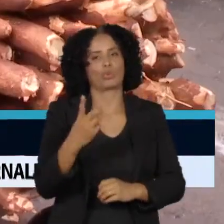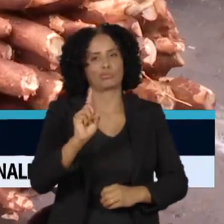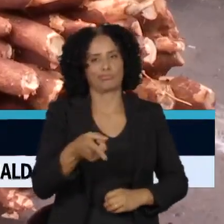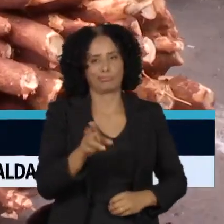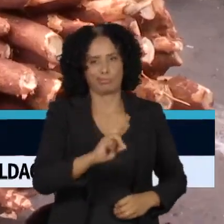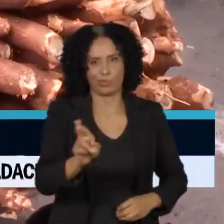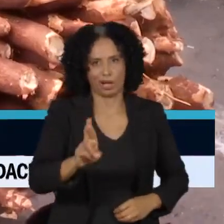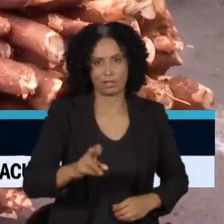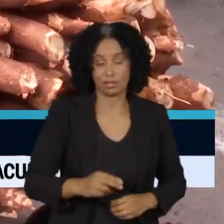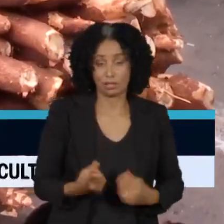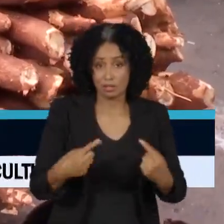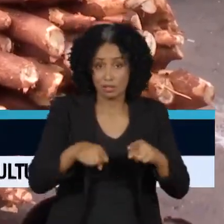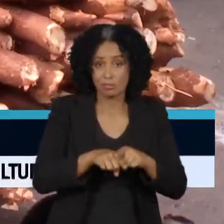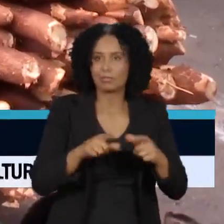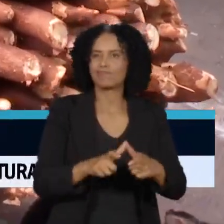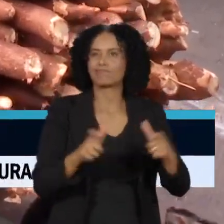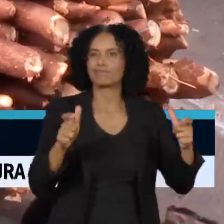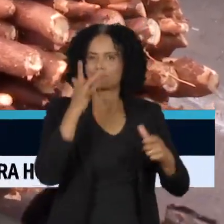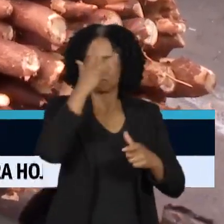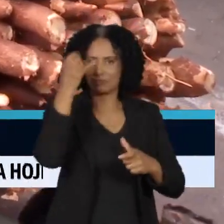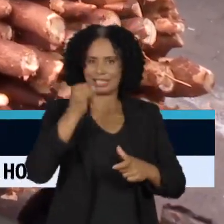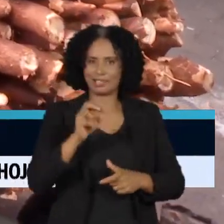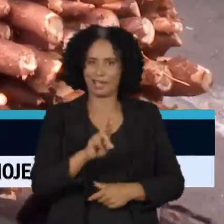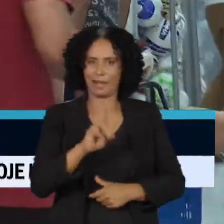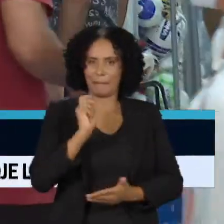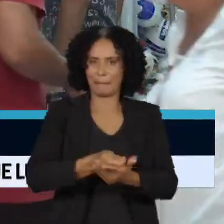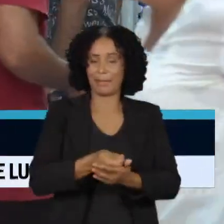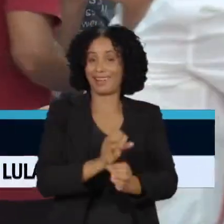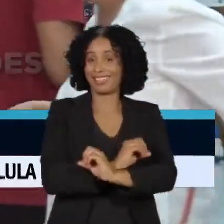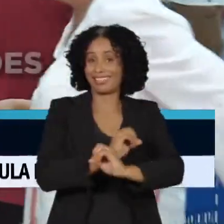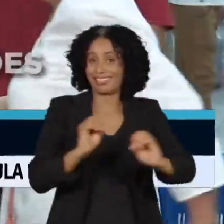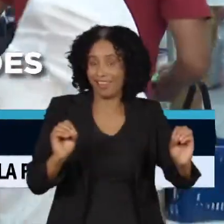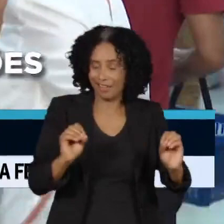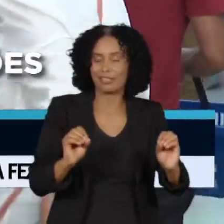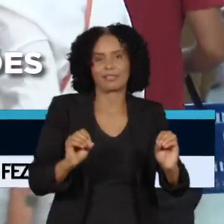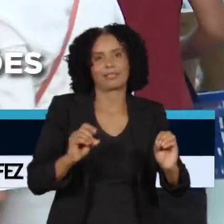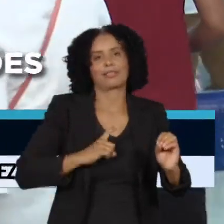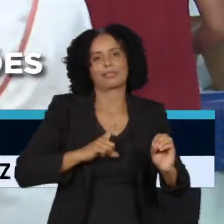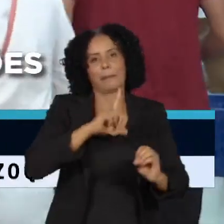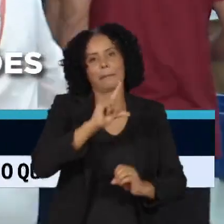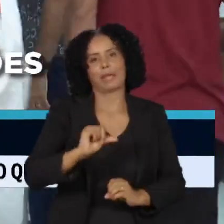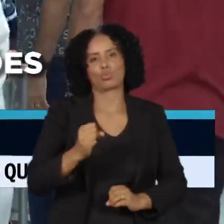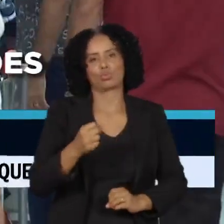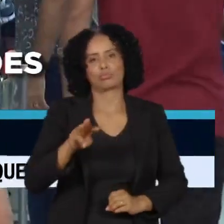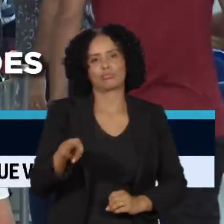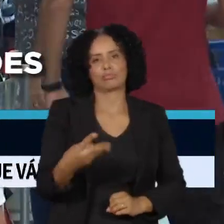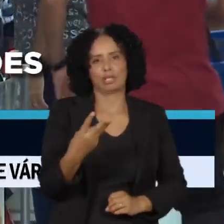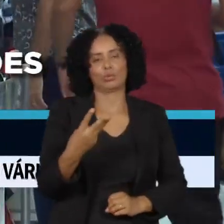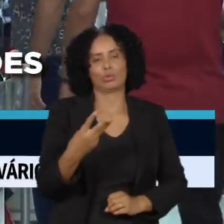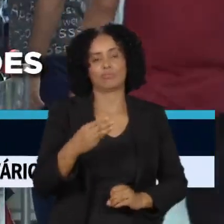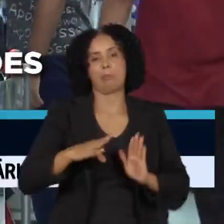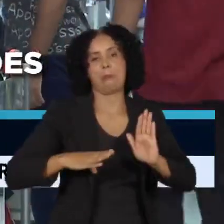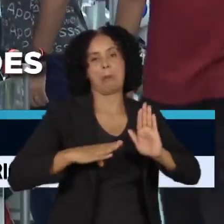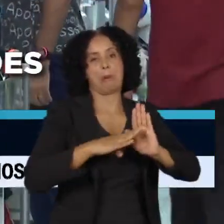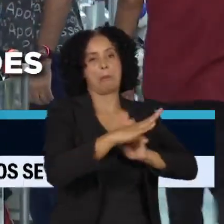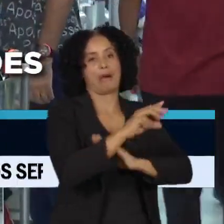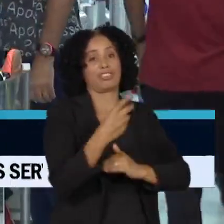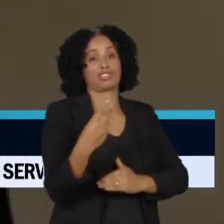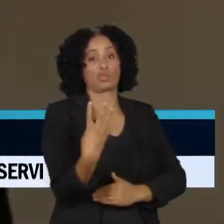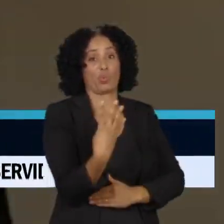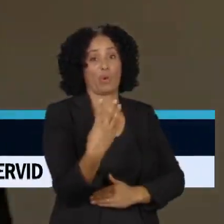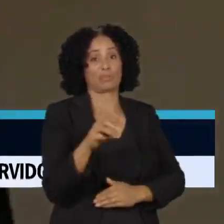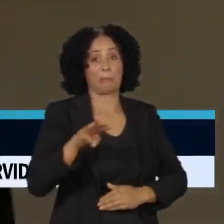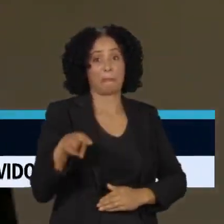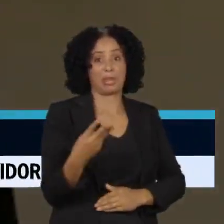O número de pessoas livres do IR saltaria de menos de R$ milhões para mais de R$ 24 milhões.